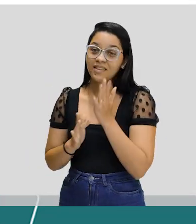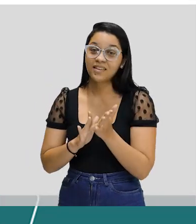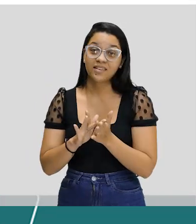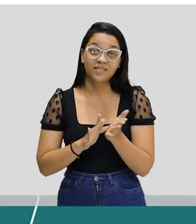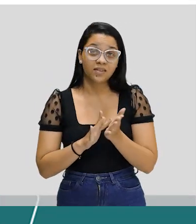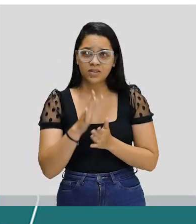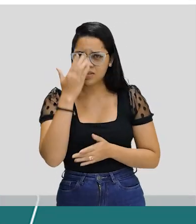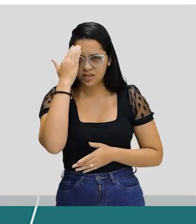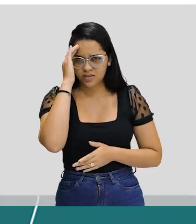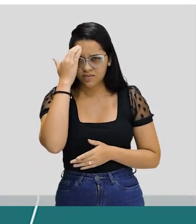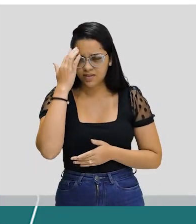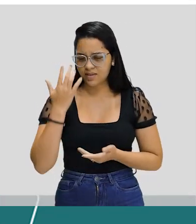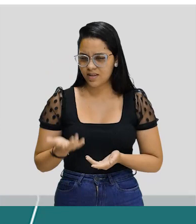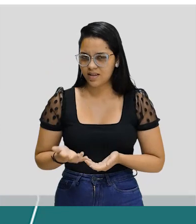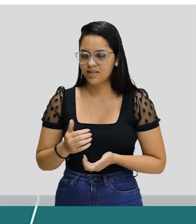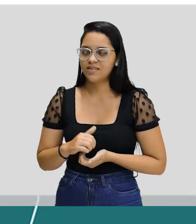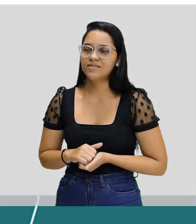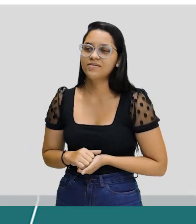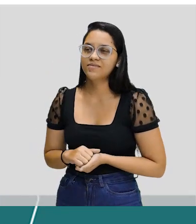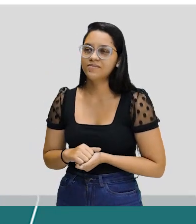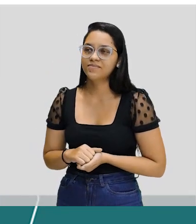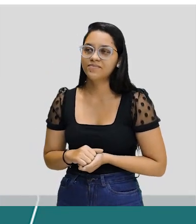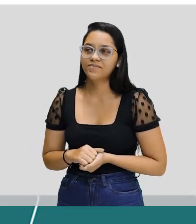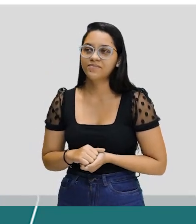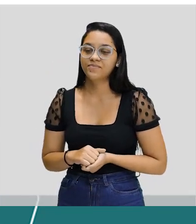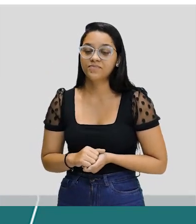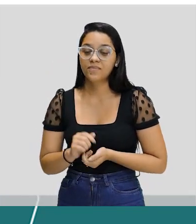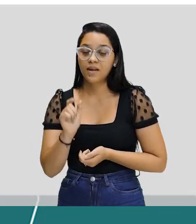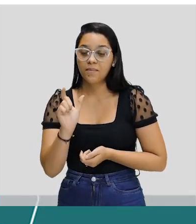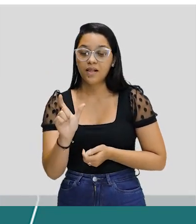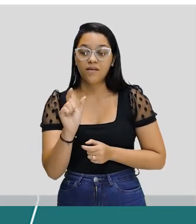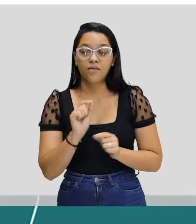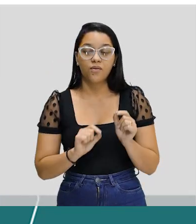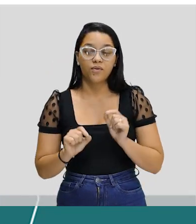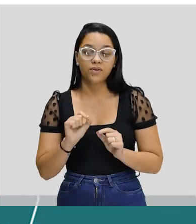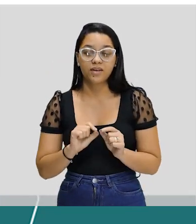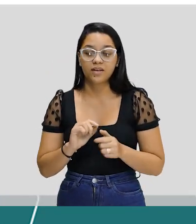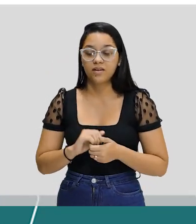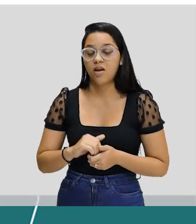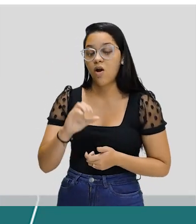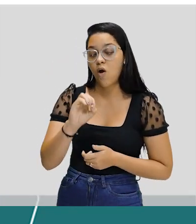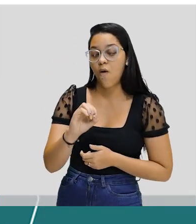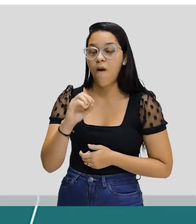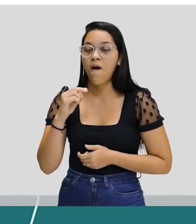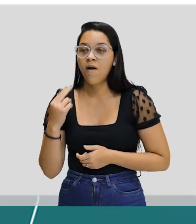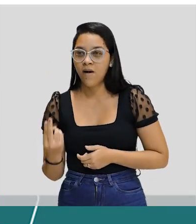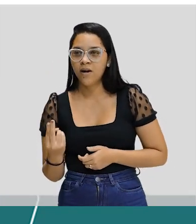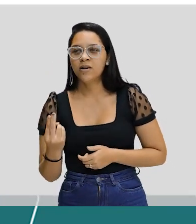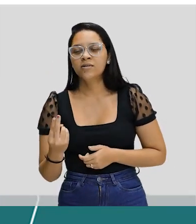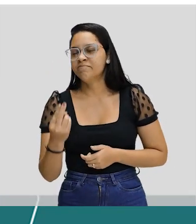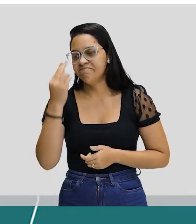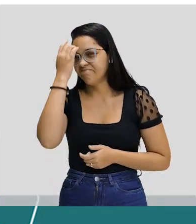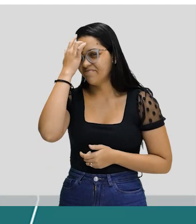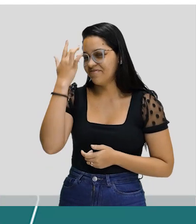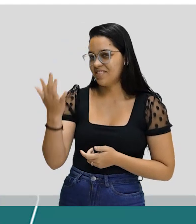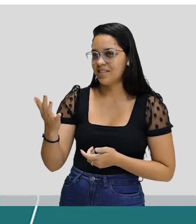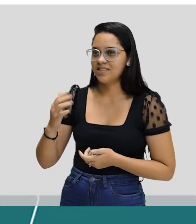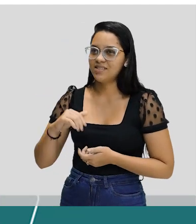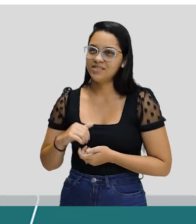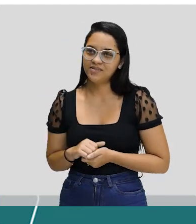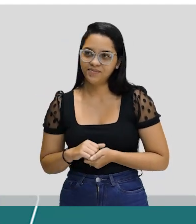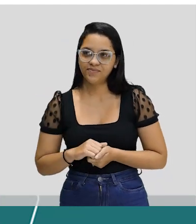Finge que não entende. Né? Pois é. A palavra que agora eu destaquei, o ou, fácil demais, né?